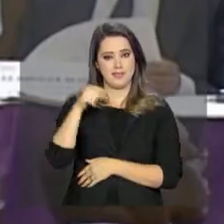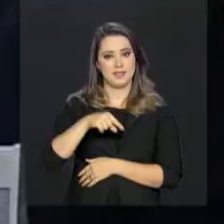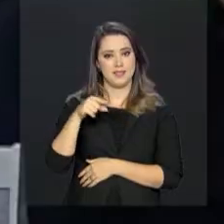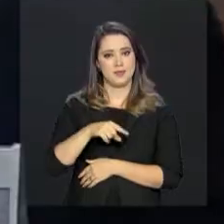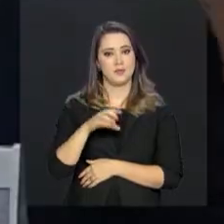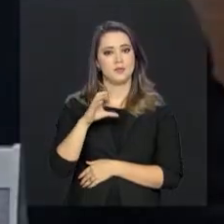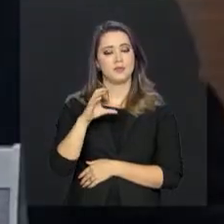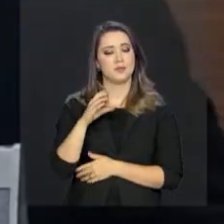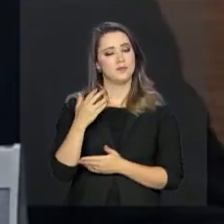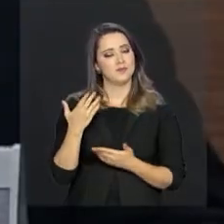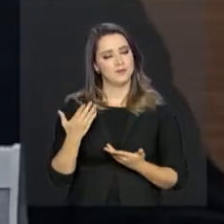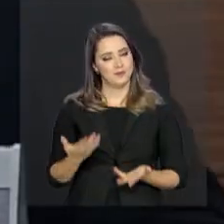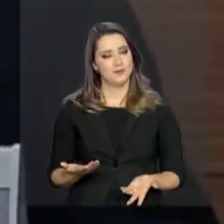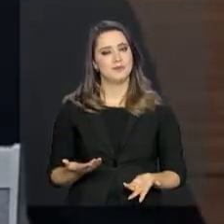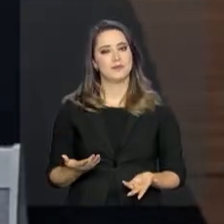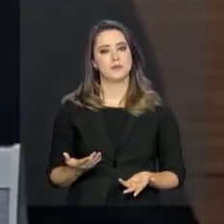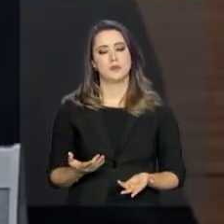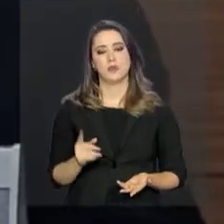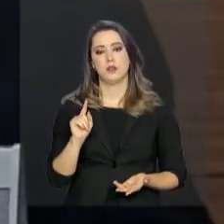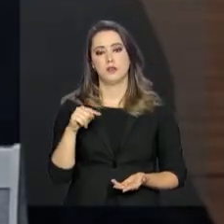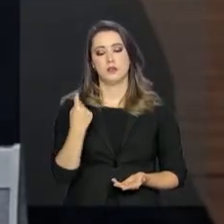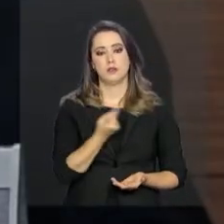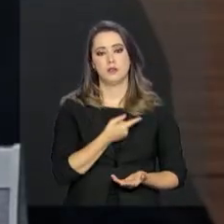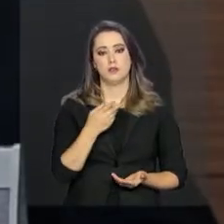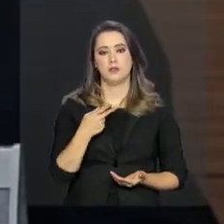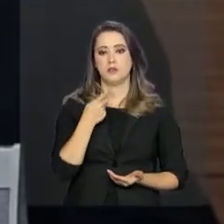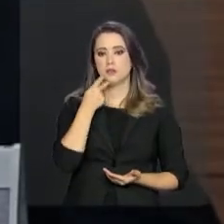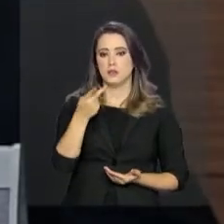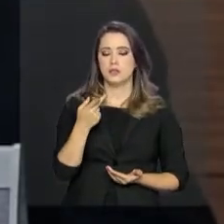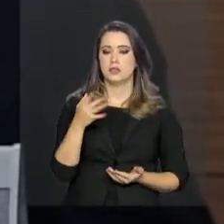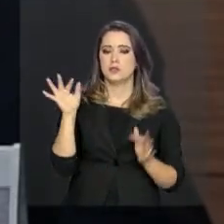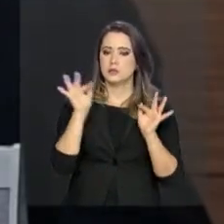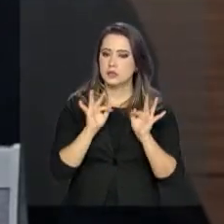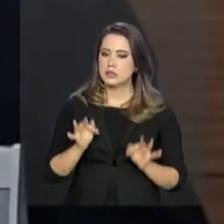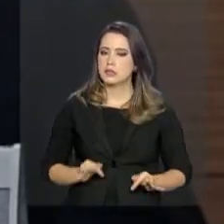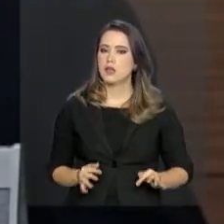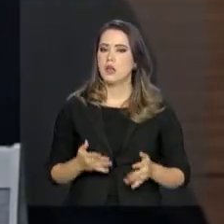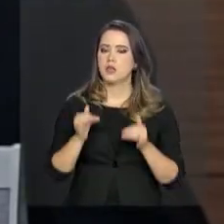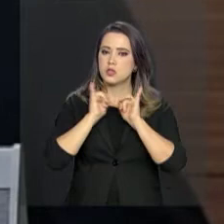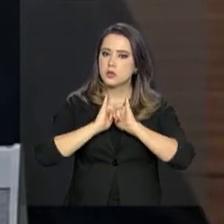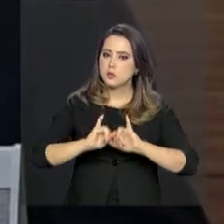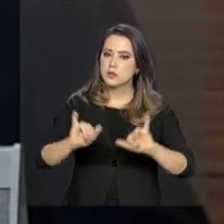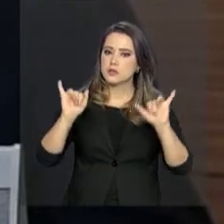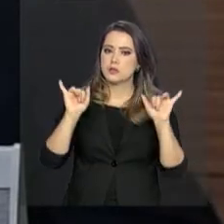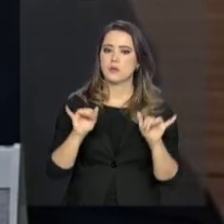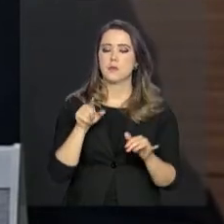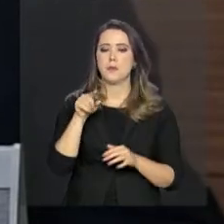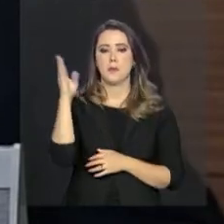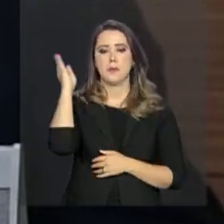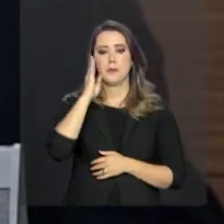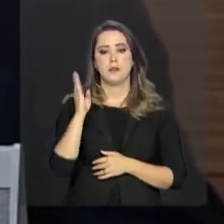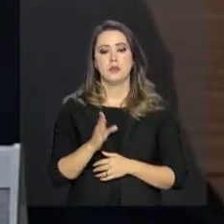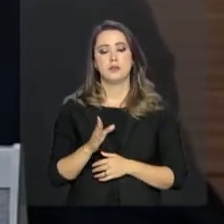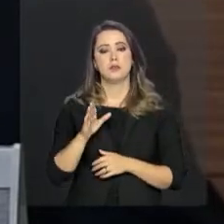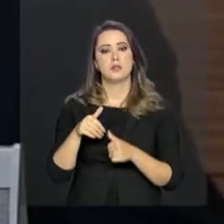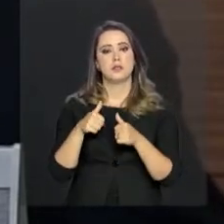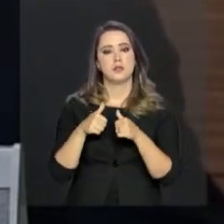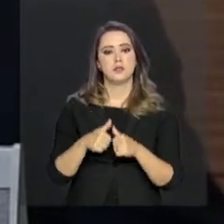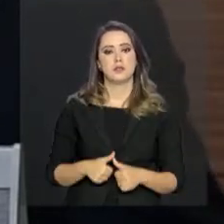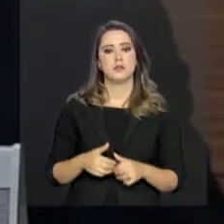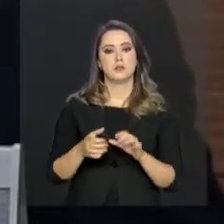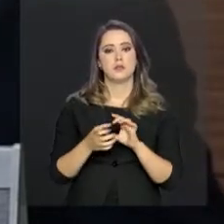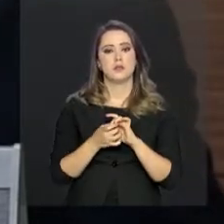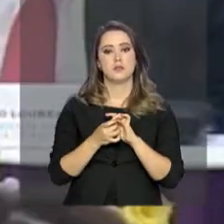não é verdade? E tenho esta tarde a satisfação de anunciar, e anuncio com muito gosto, que o Brasil está licenciando